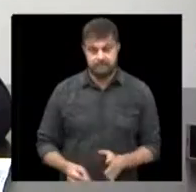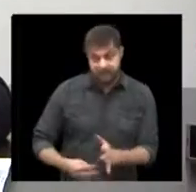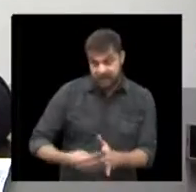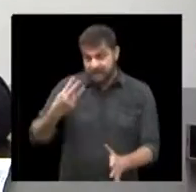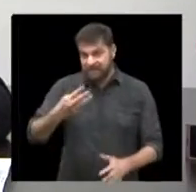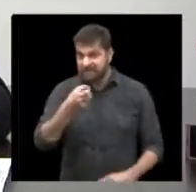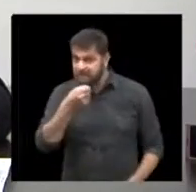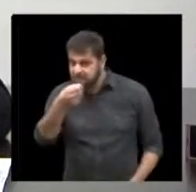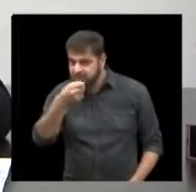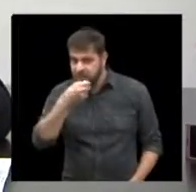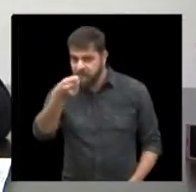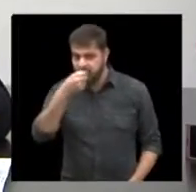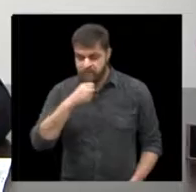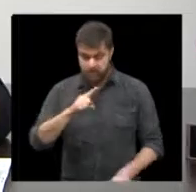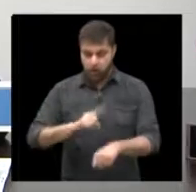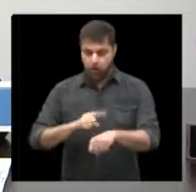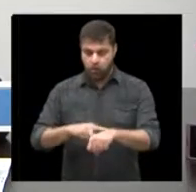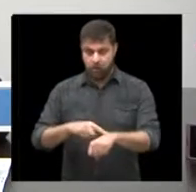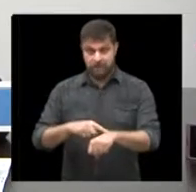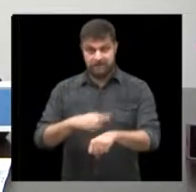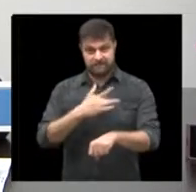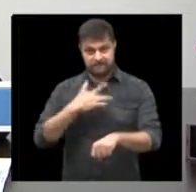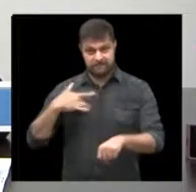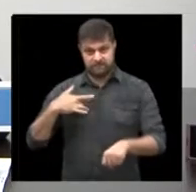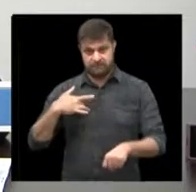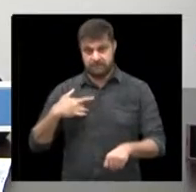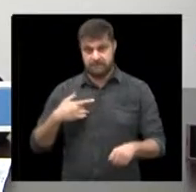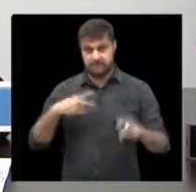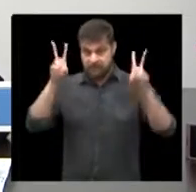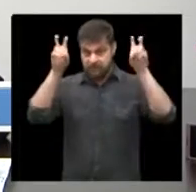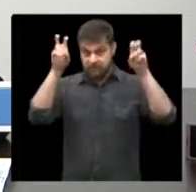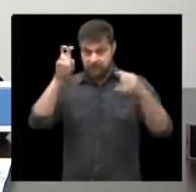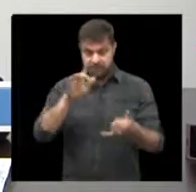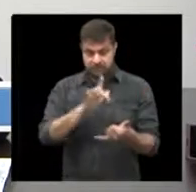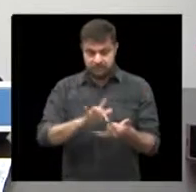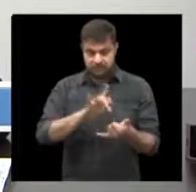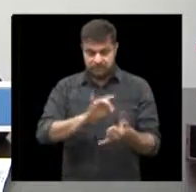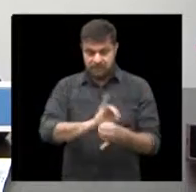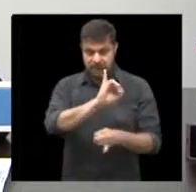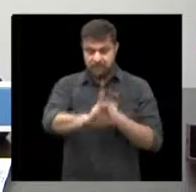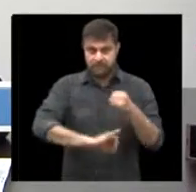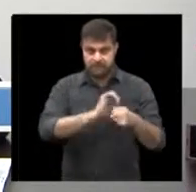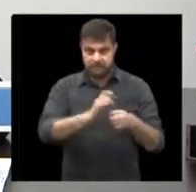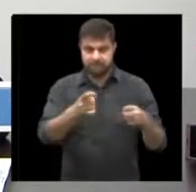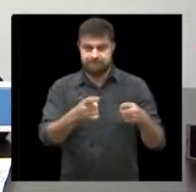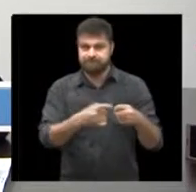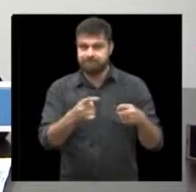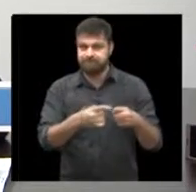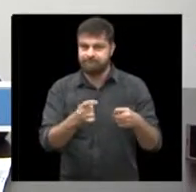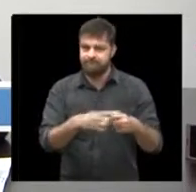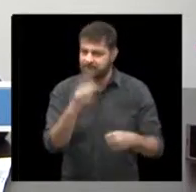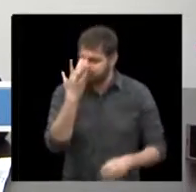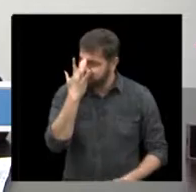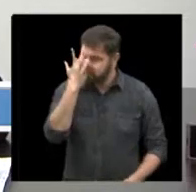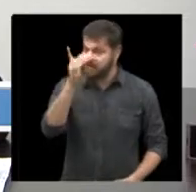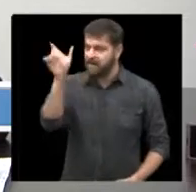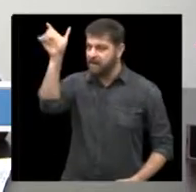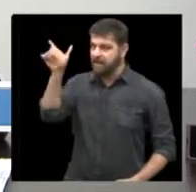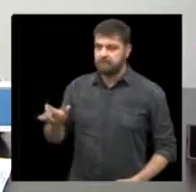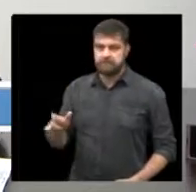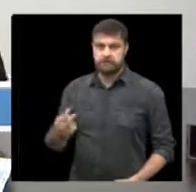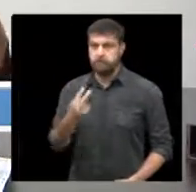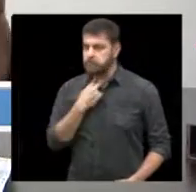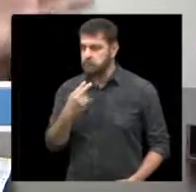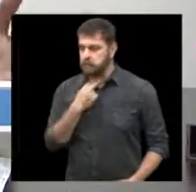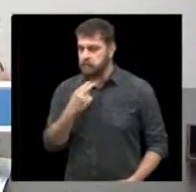Esse é o terceiro bloco do Momento Saúde que hoje está falando sobre aplicativos médicos. Uma mão na roda para você que não tem tempo,